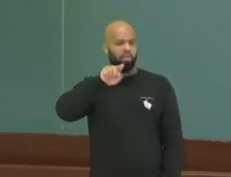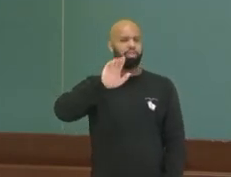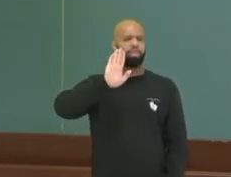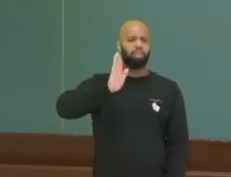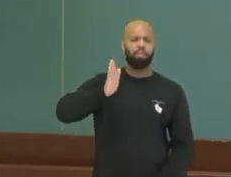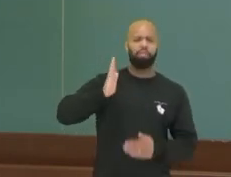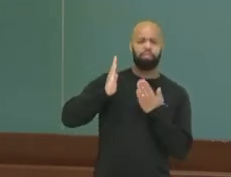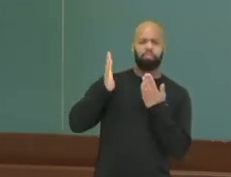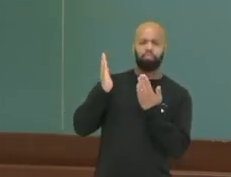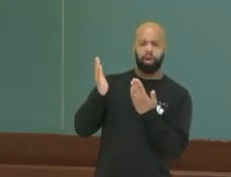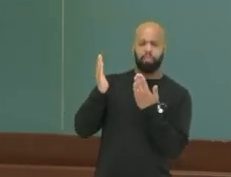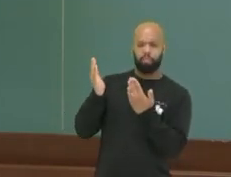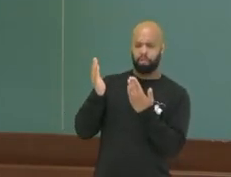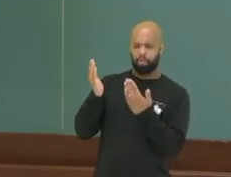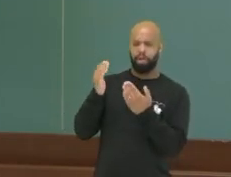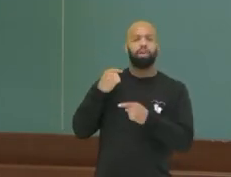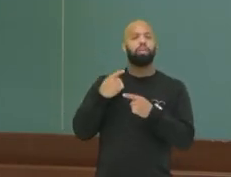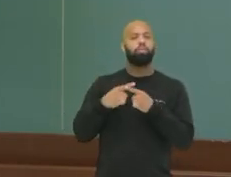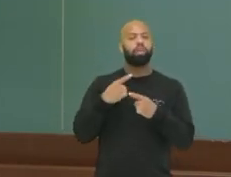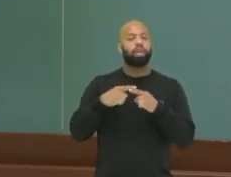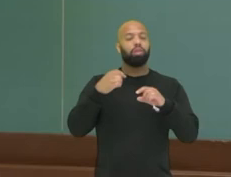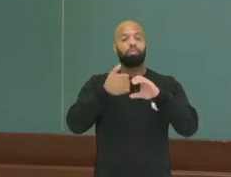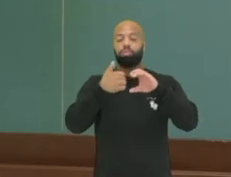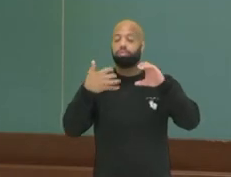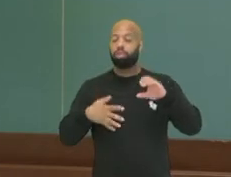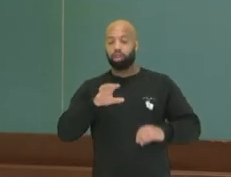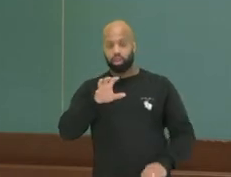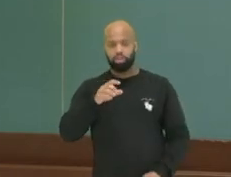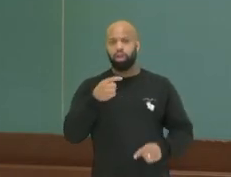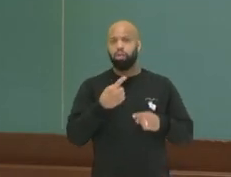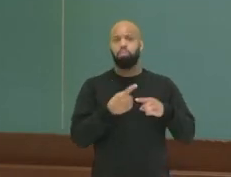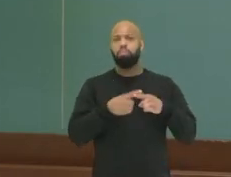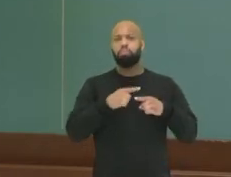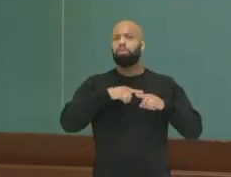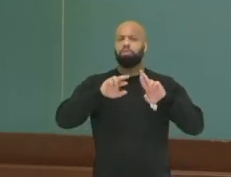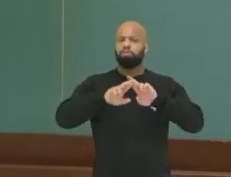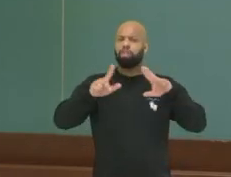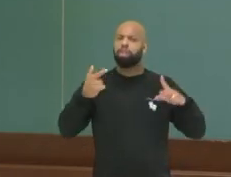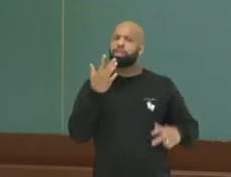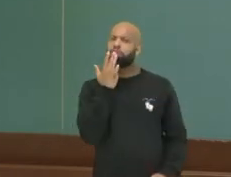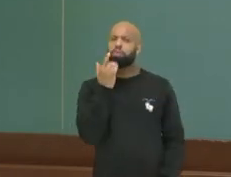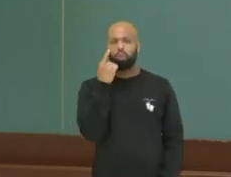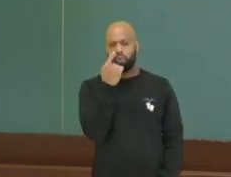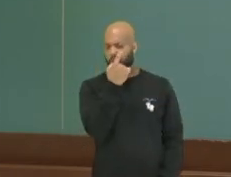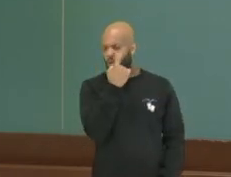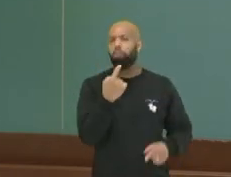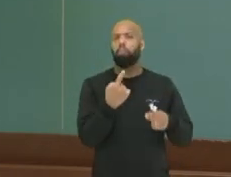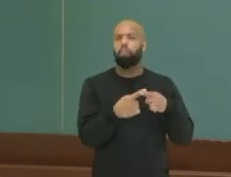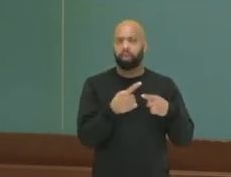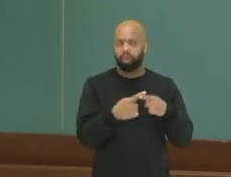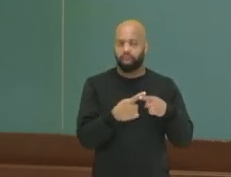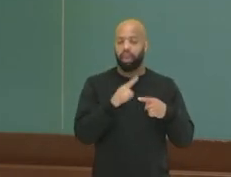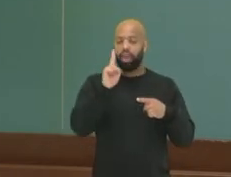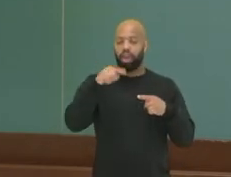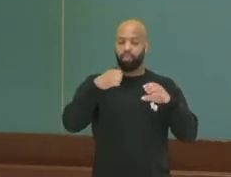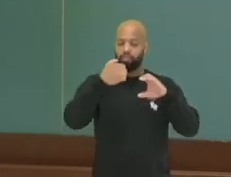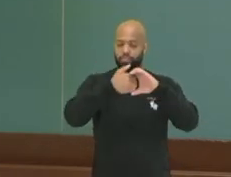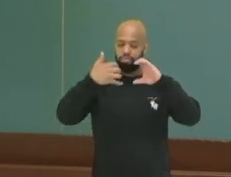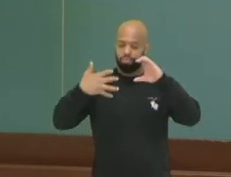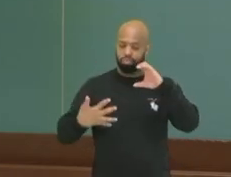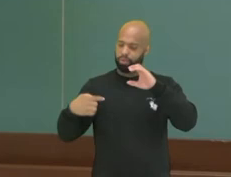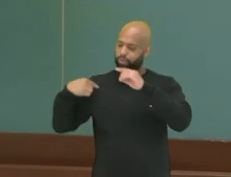por que dessas características, por que dessas diferenças? Então, essas são as nossas características